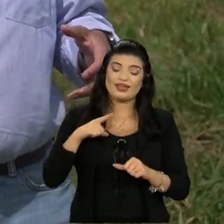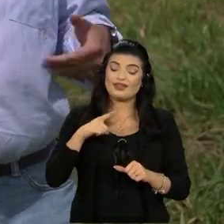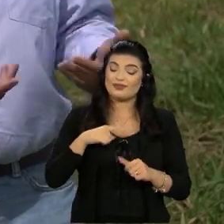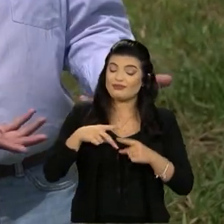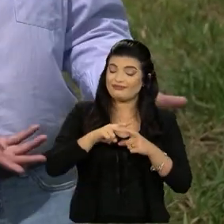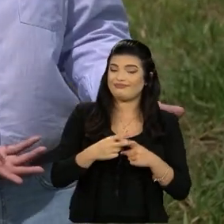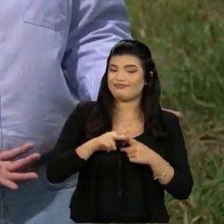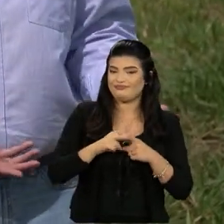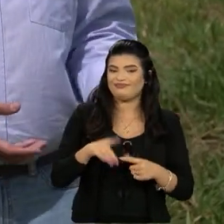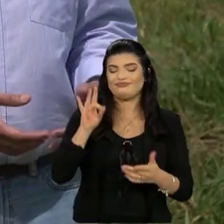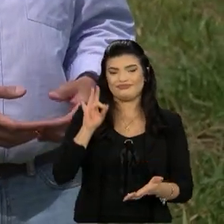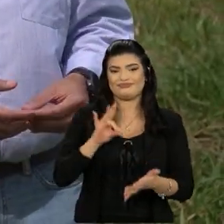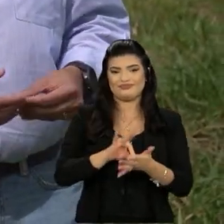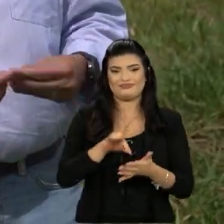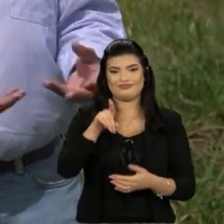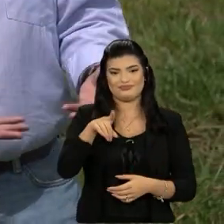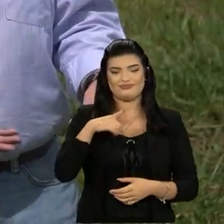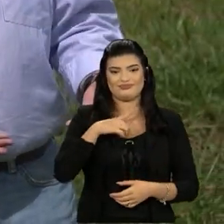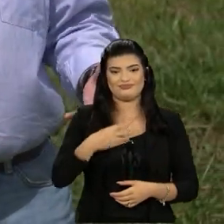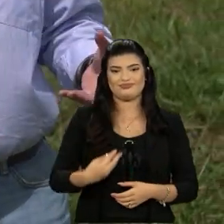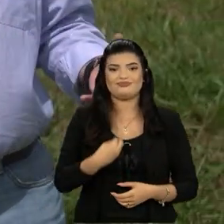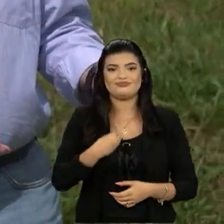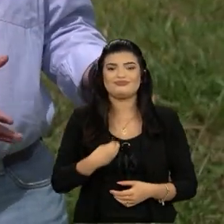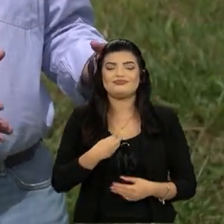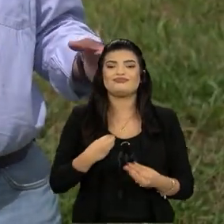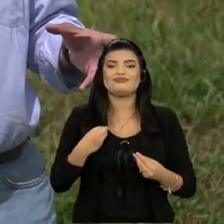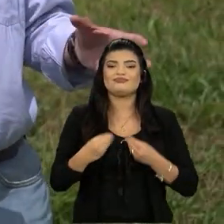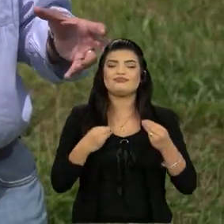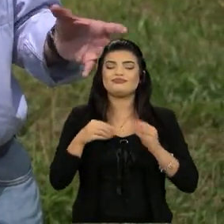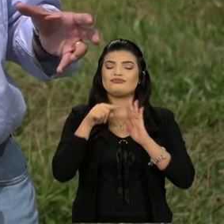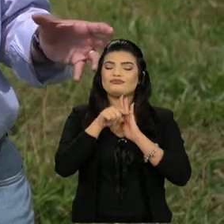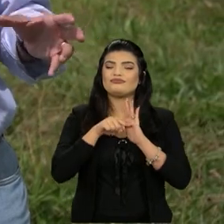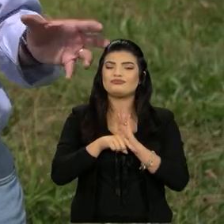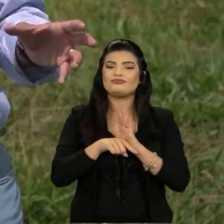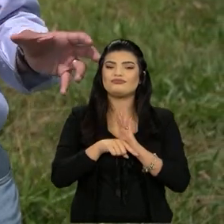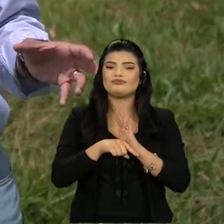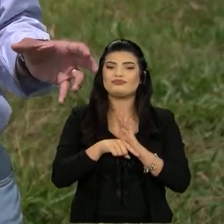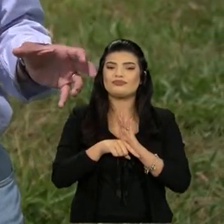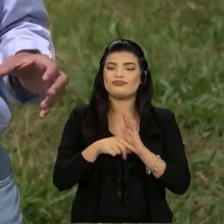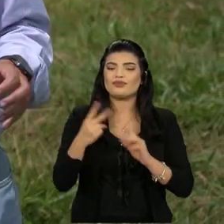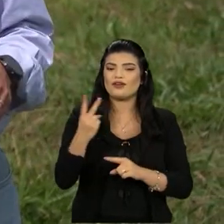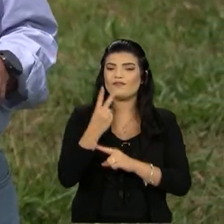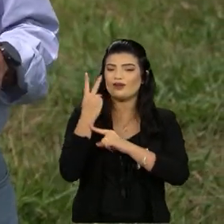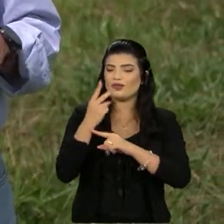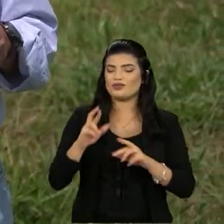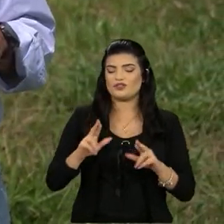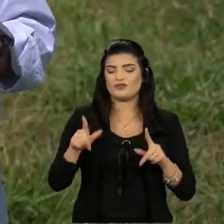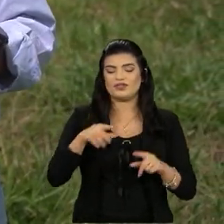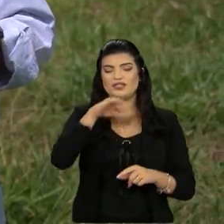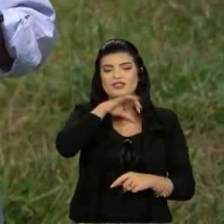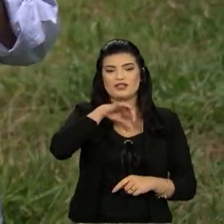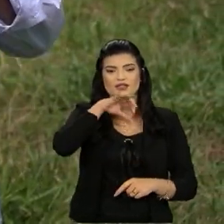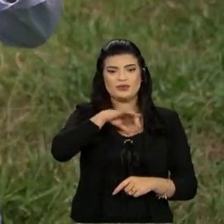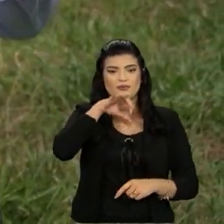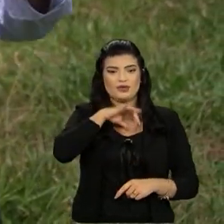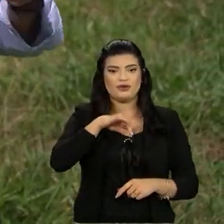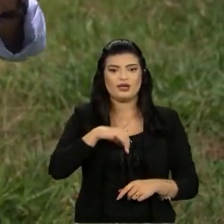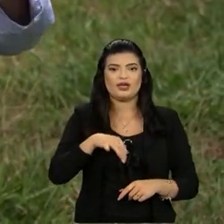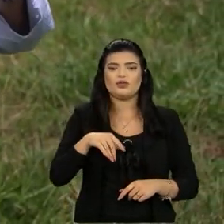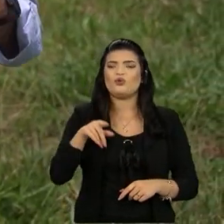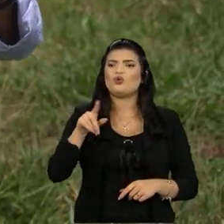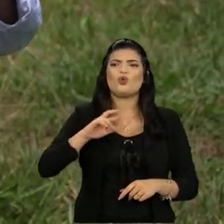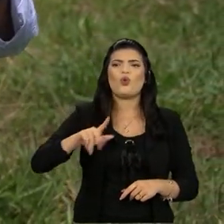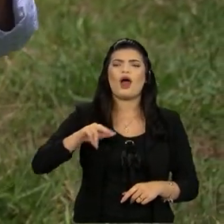isso e, realmente, isso justifica essa valorização diferente do animal. Digamos assim, não um animal meio